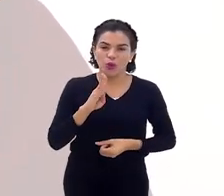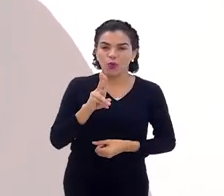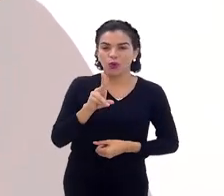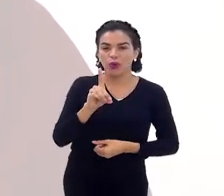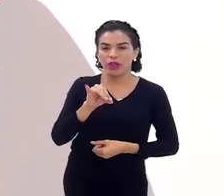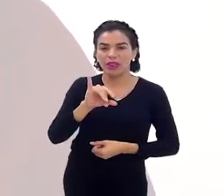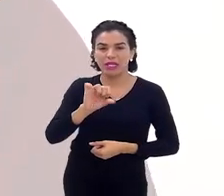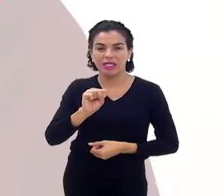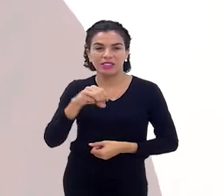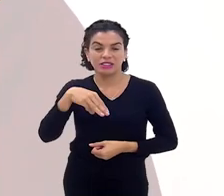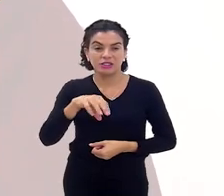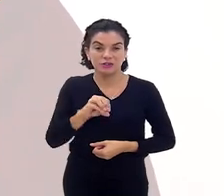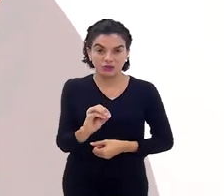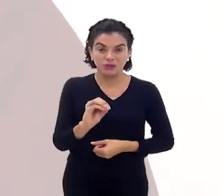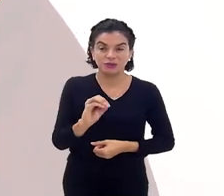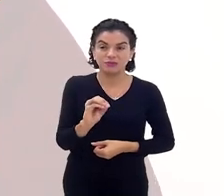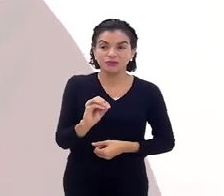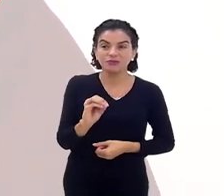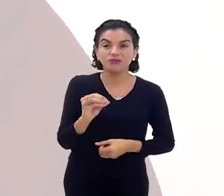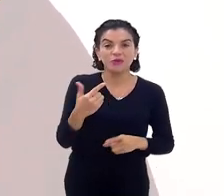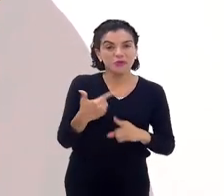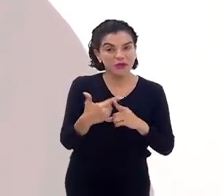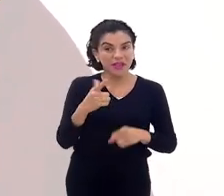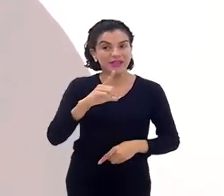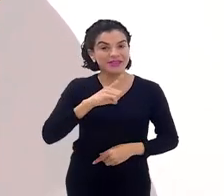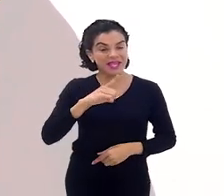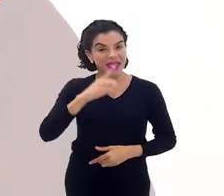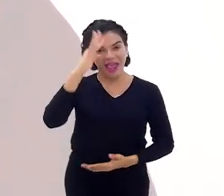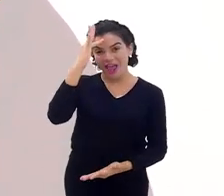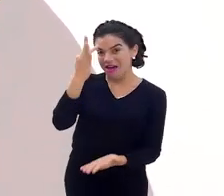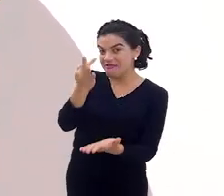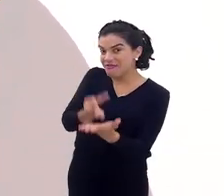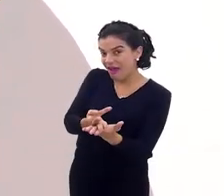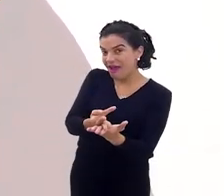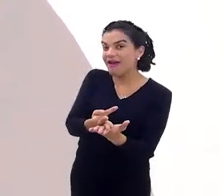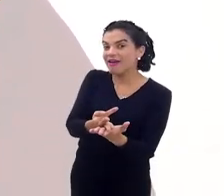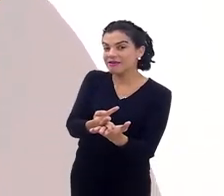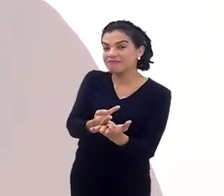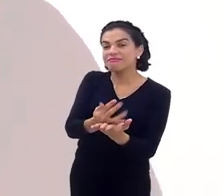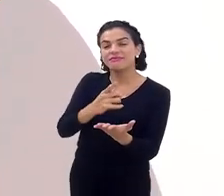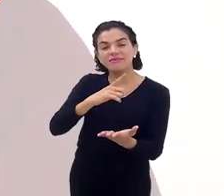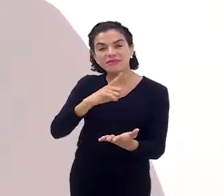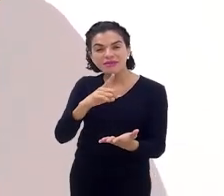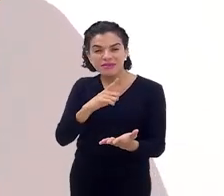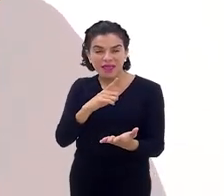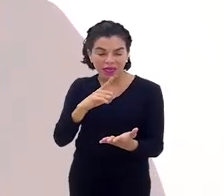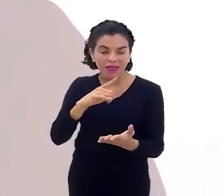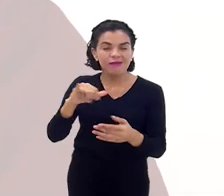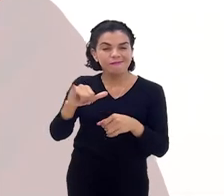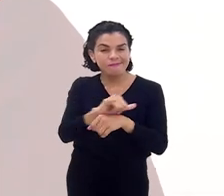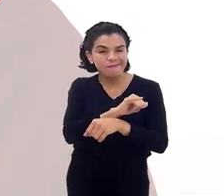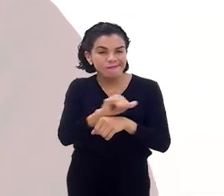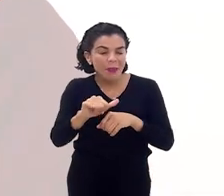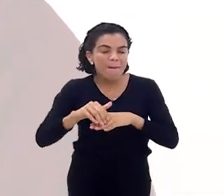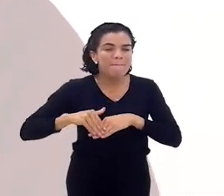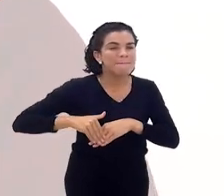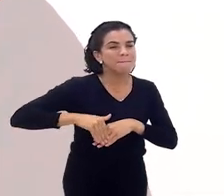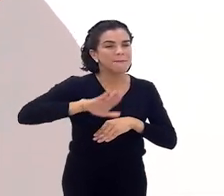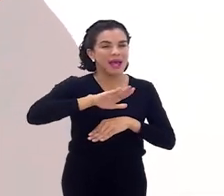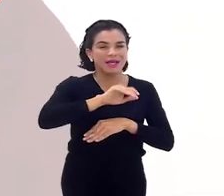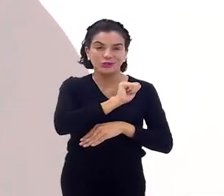Apesar de chegar num nível que também existe a fé, existe uma coisa que vai além da